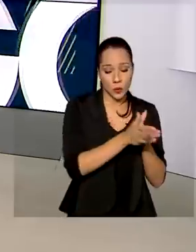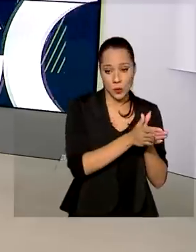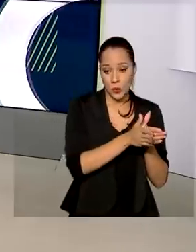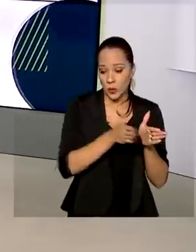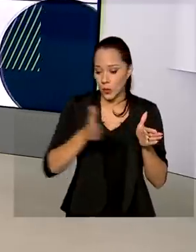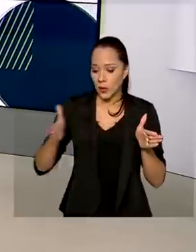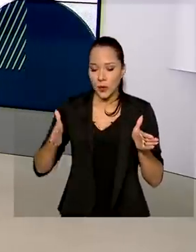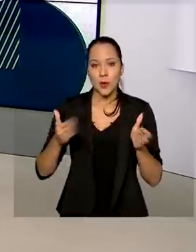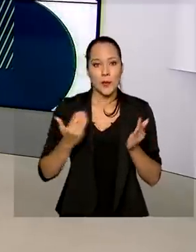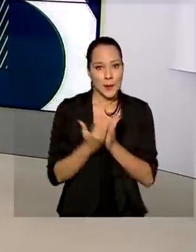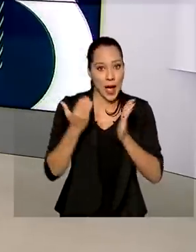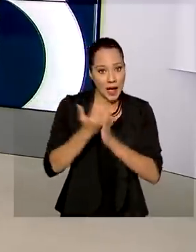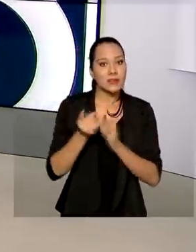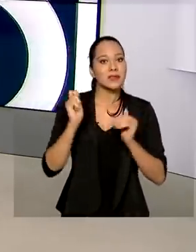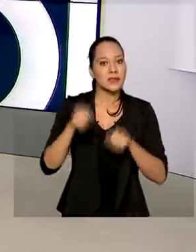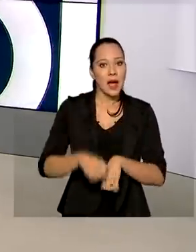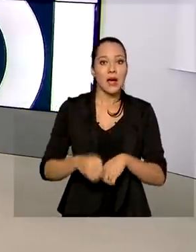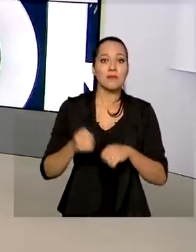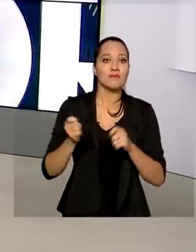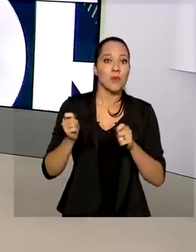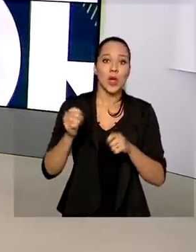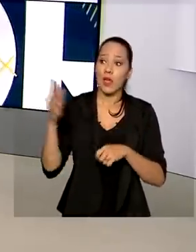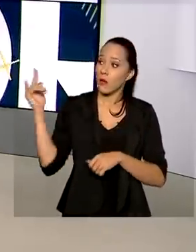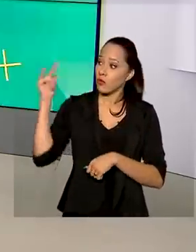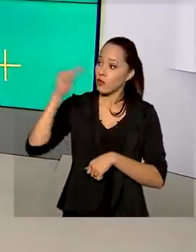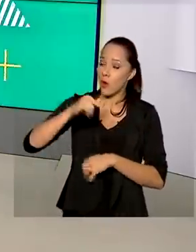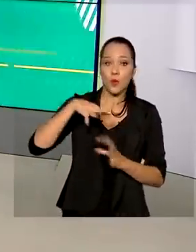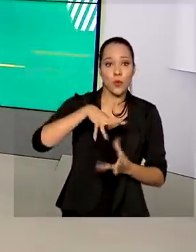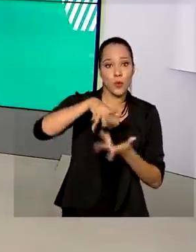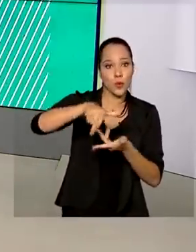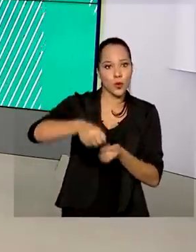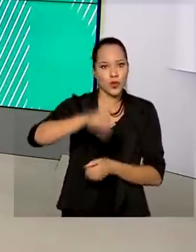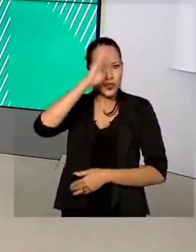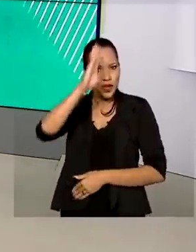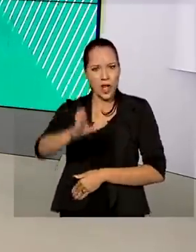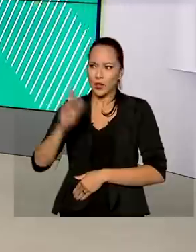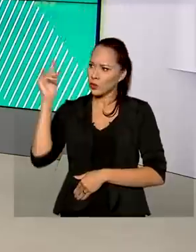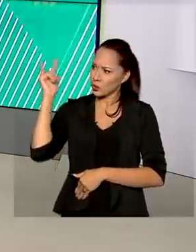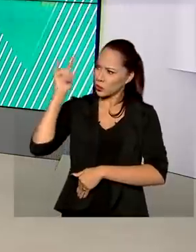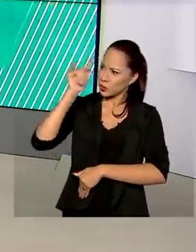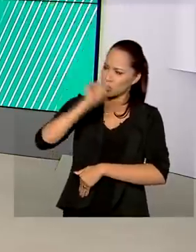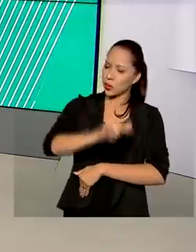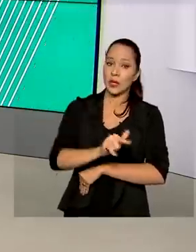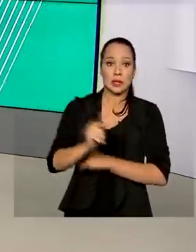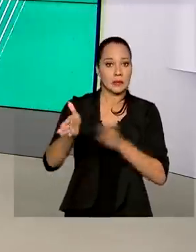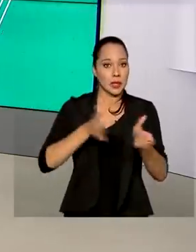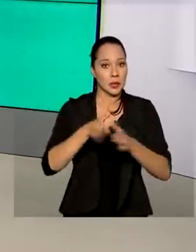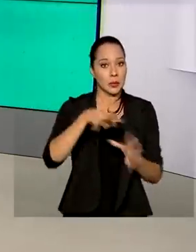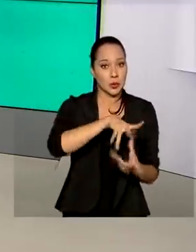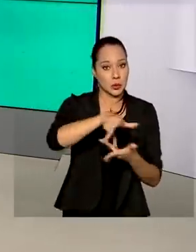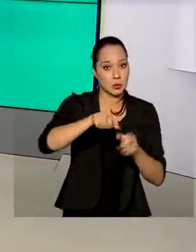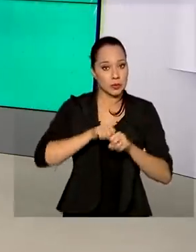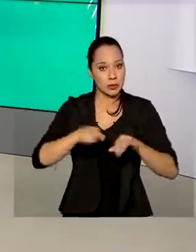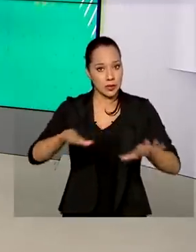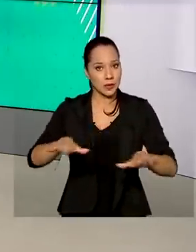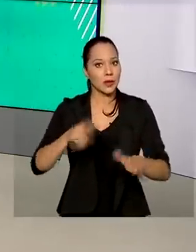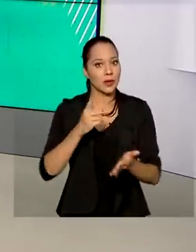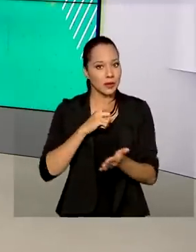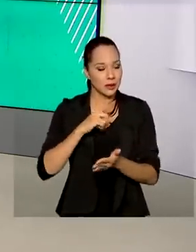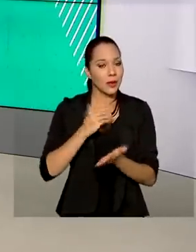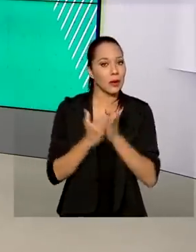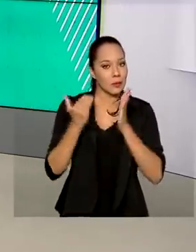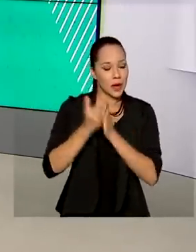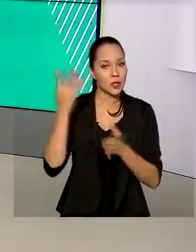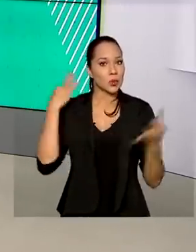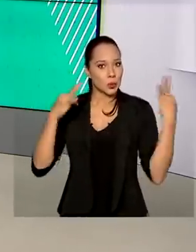ser possível receber voos internacionais sem escala. E neste tempo de pandemia, atrair mais turistas